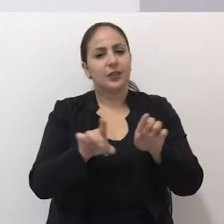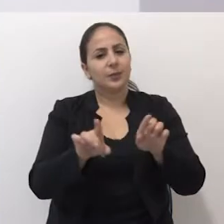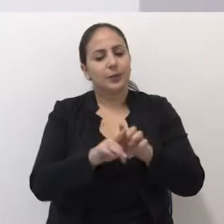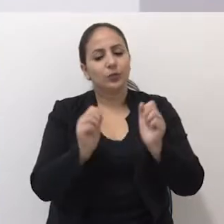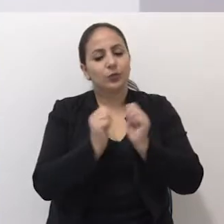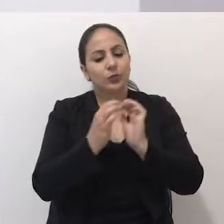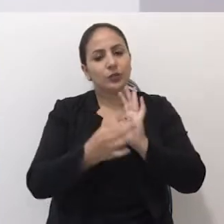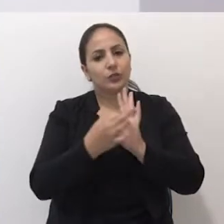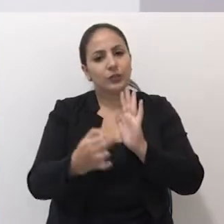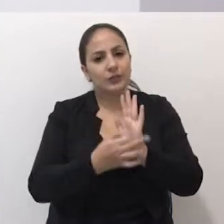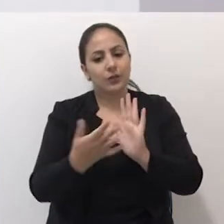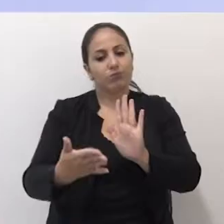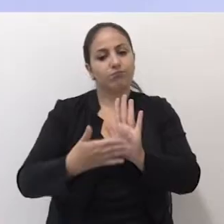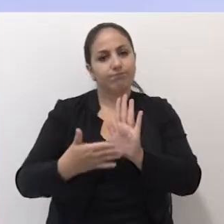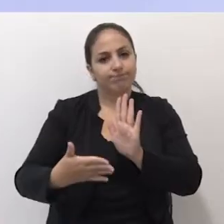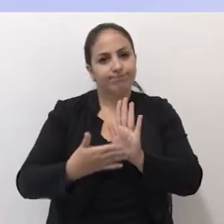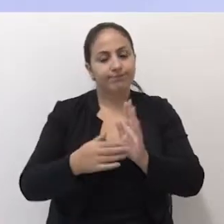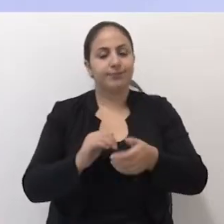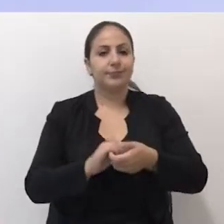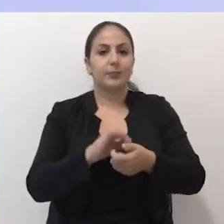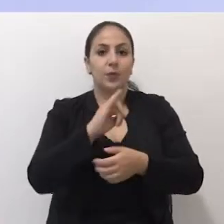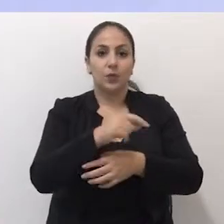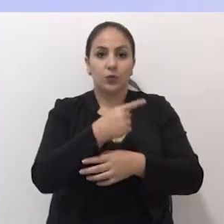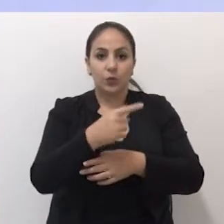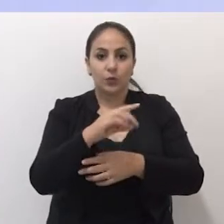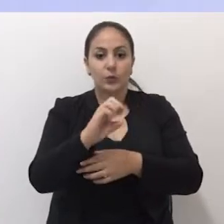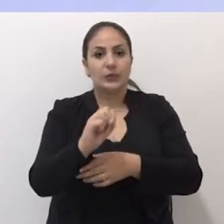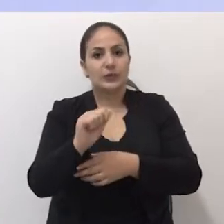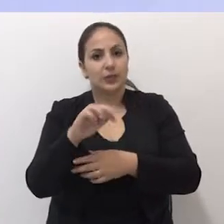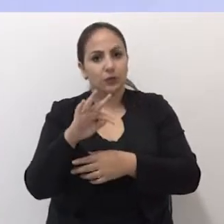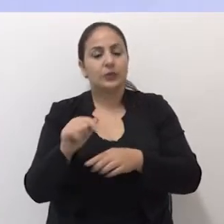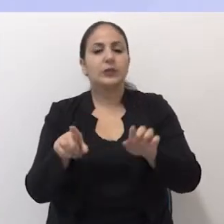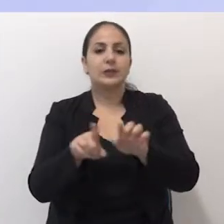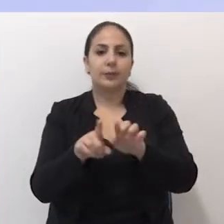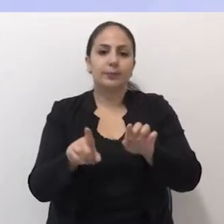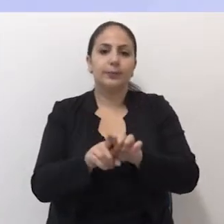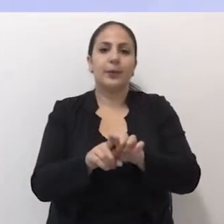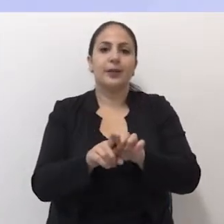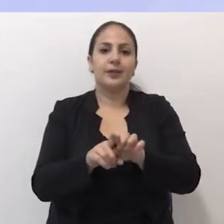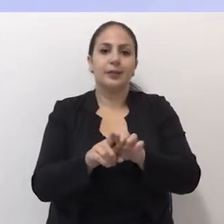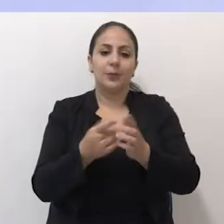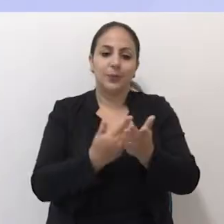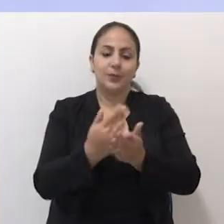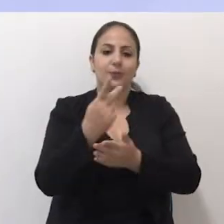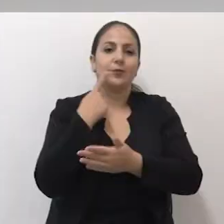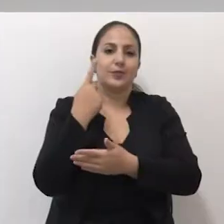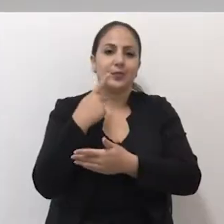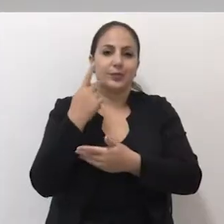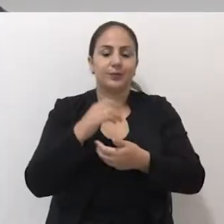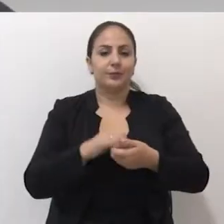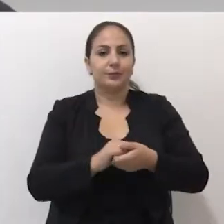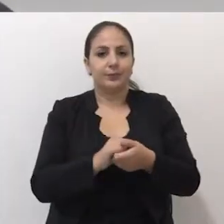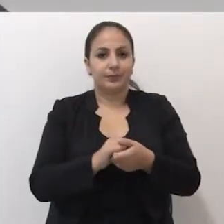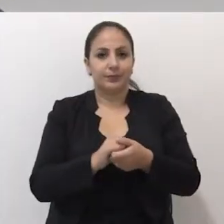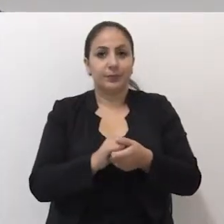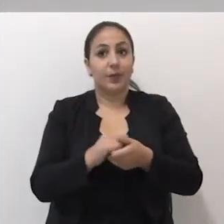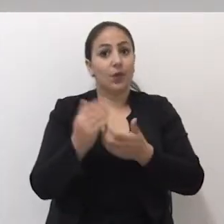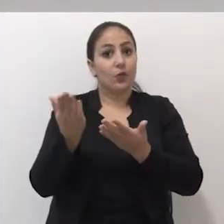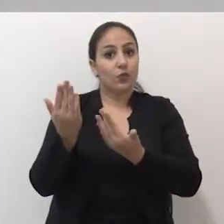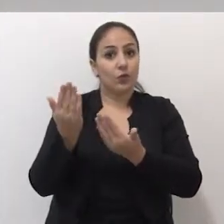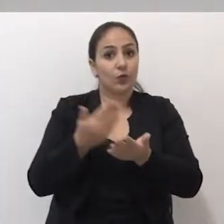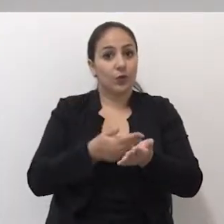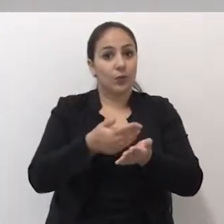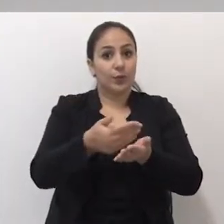indicações, proposições. João dos Santos também assumiu uma cadeira no Legislativo. Ainda jovem,